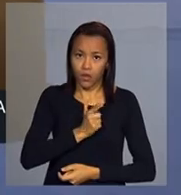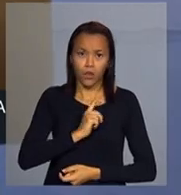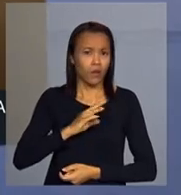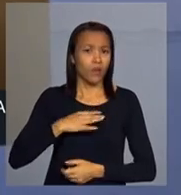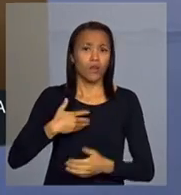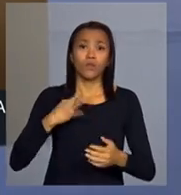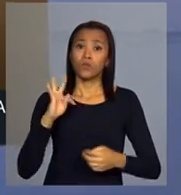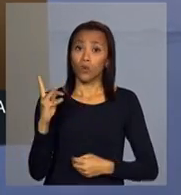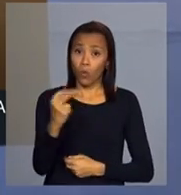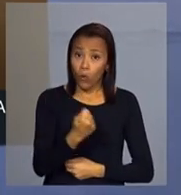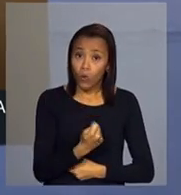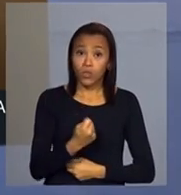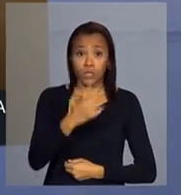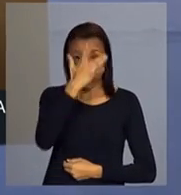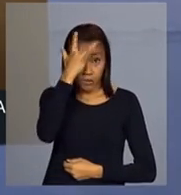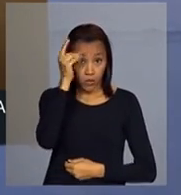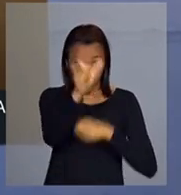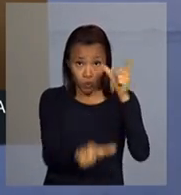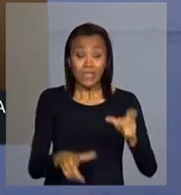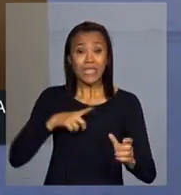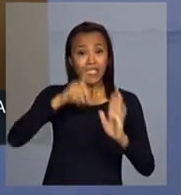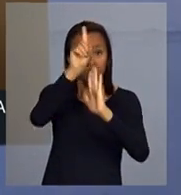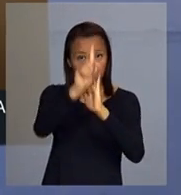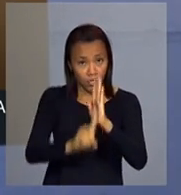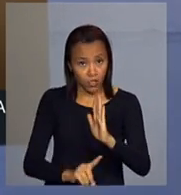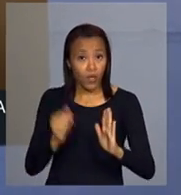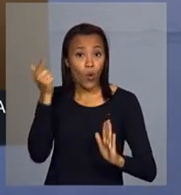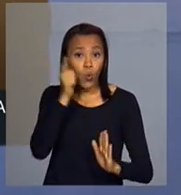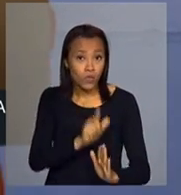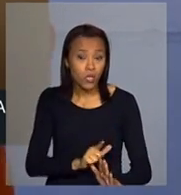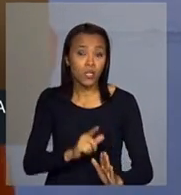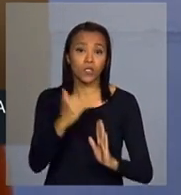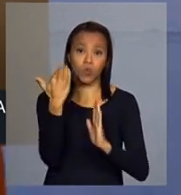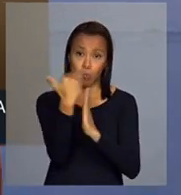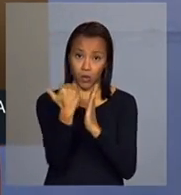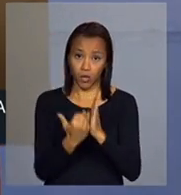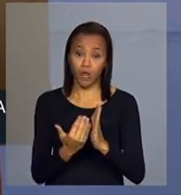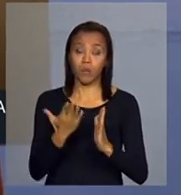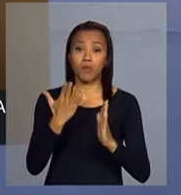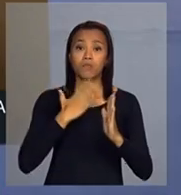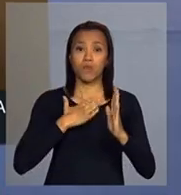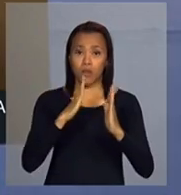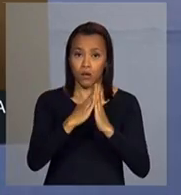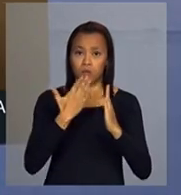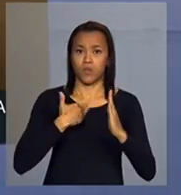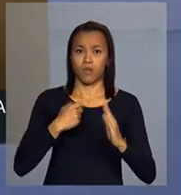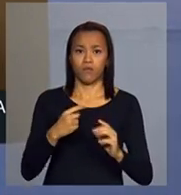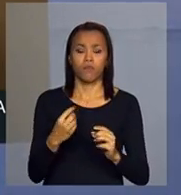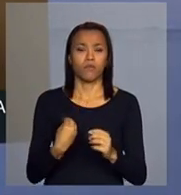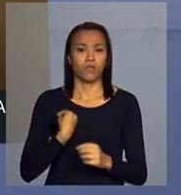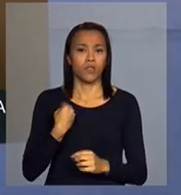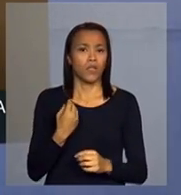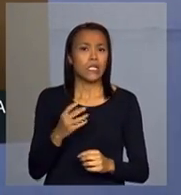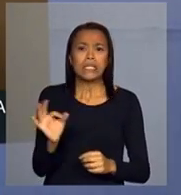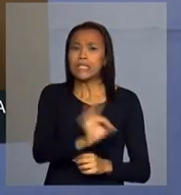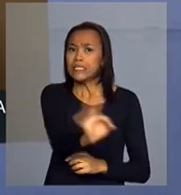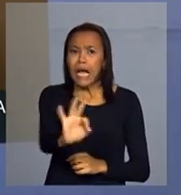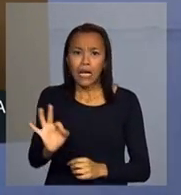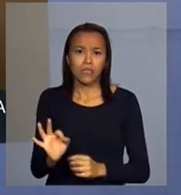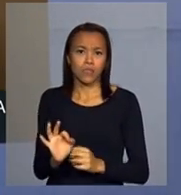brasileiro tem direito ao Minha Casa Minha Vida. Nenhum órgão tem poder